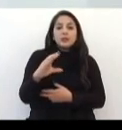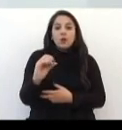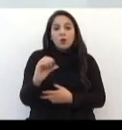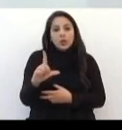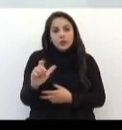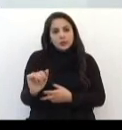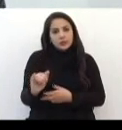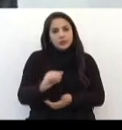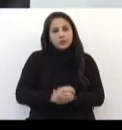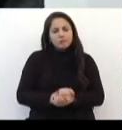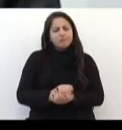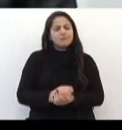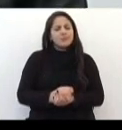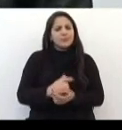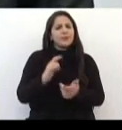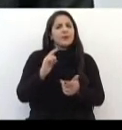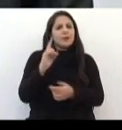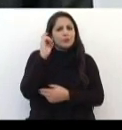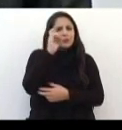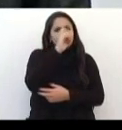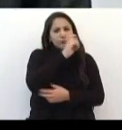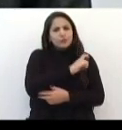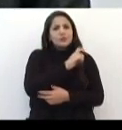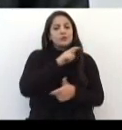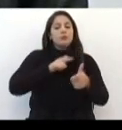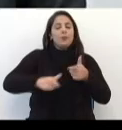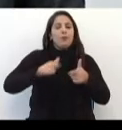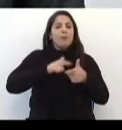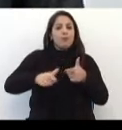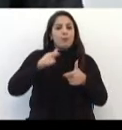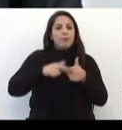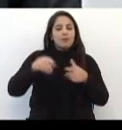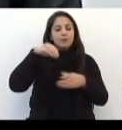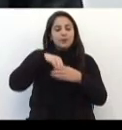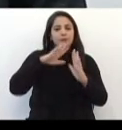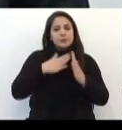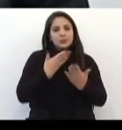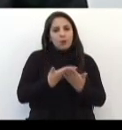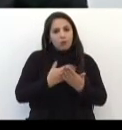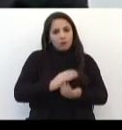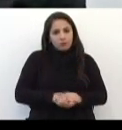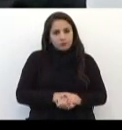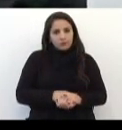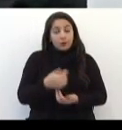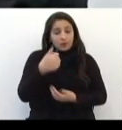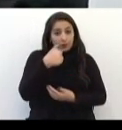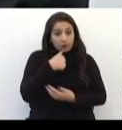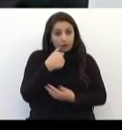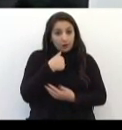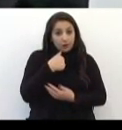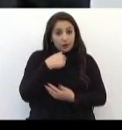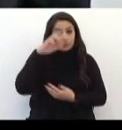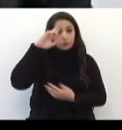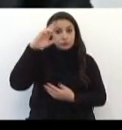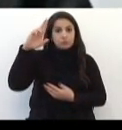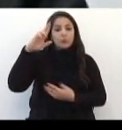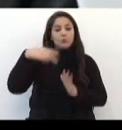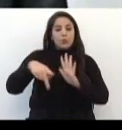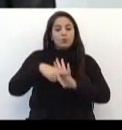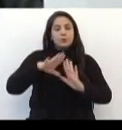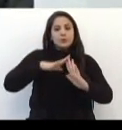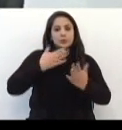sérios problemas nas escolas do município de Padre Wilson Eu fui chamado pela direção de uma escola